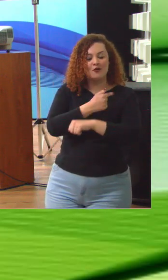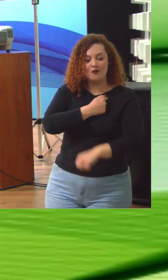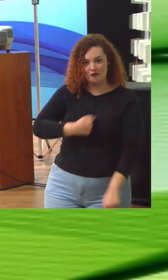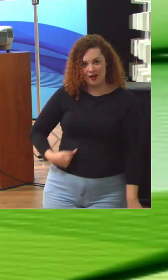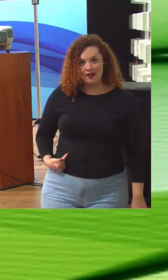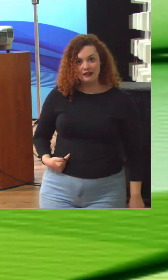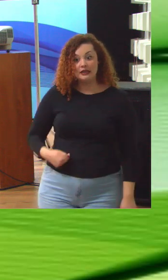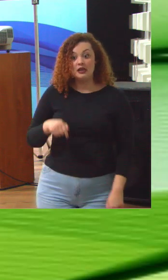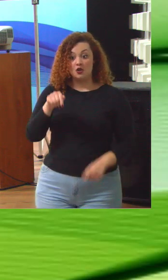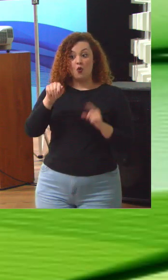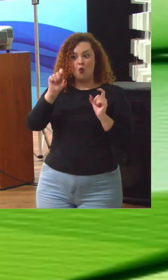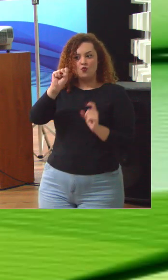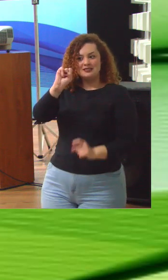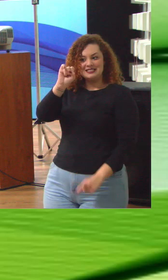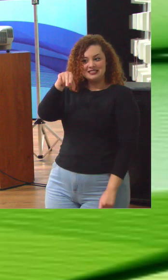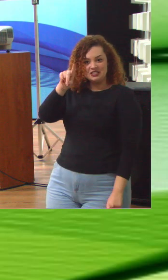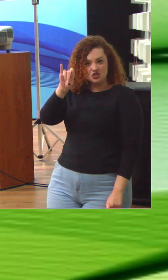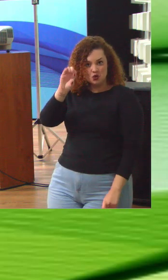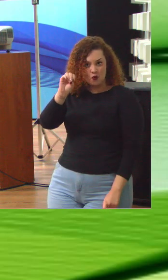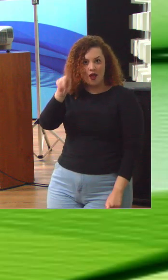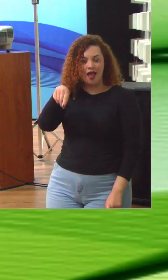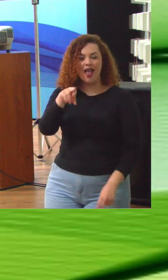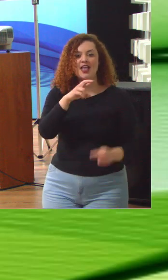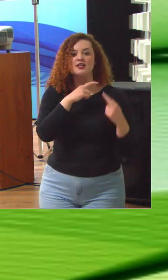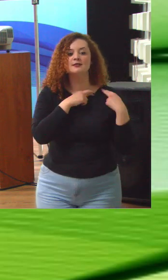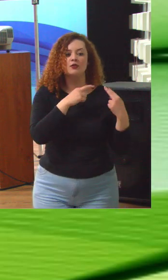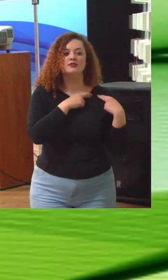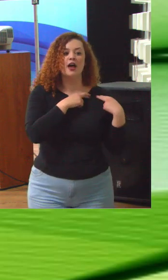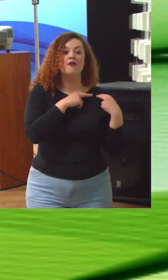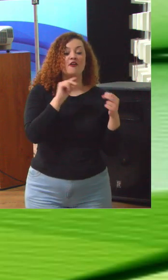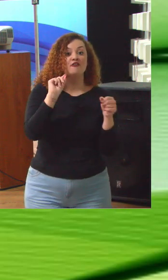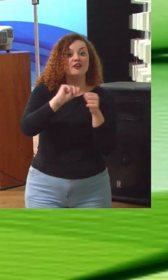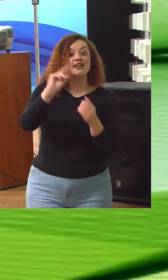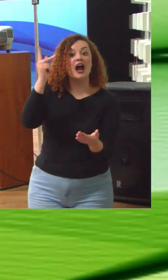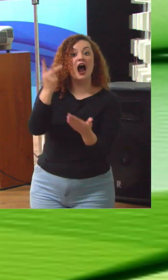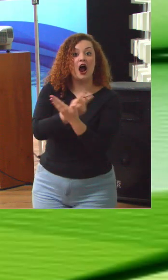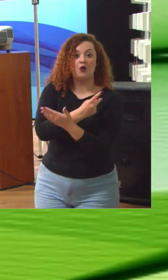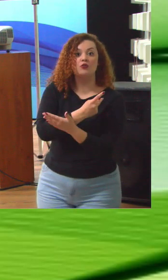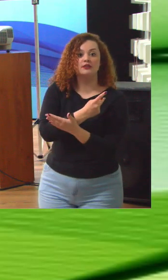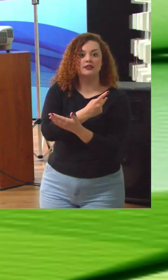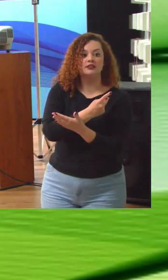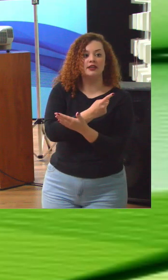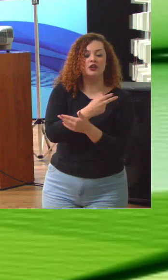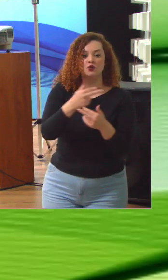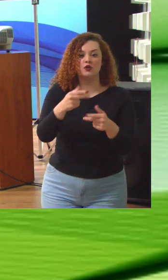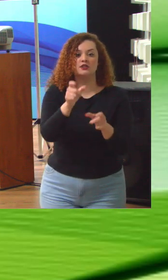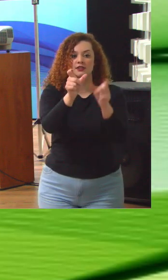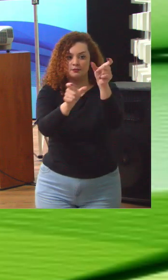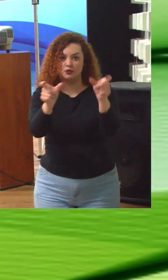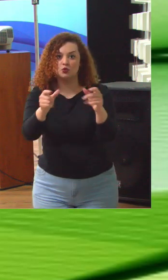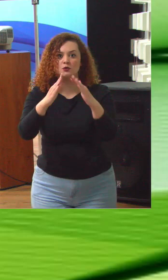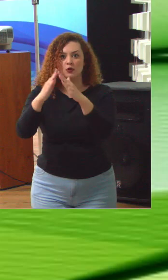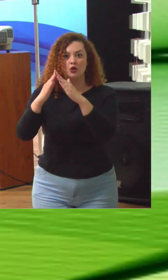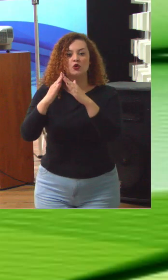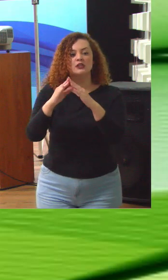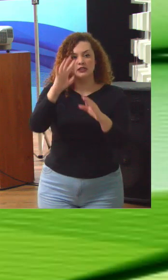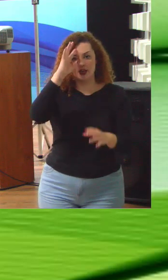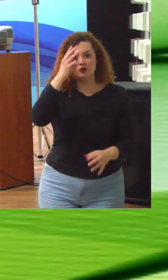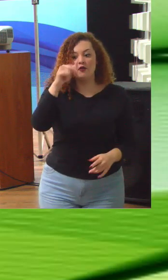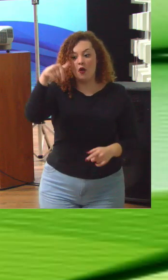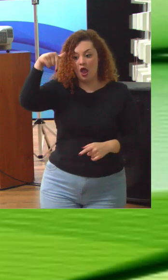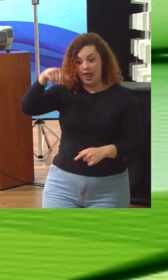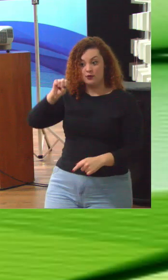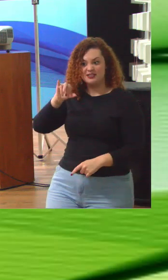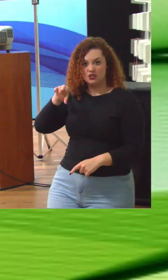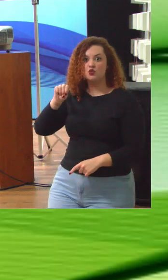e o síndico é responsável pela implementação das direções definidas pelos moradores então o síndico